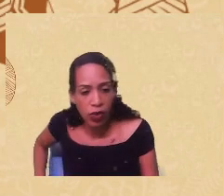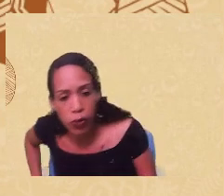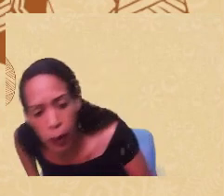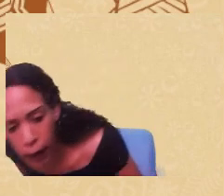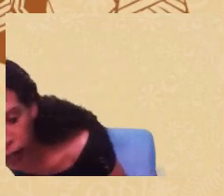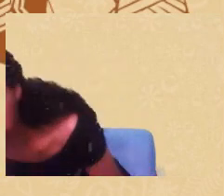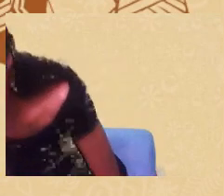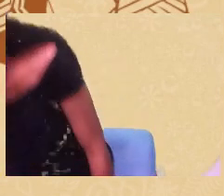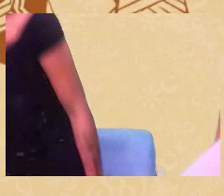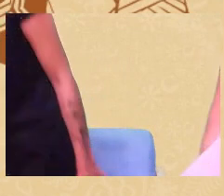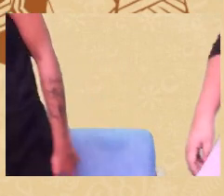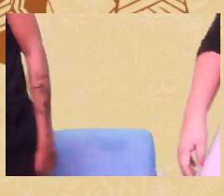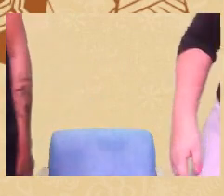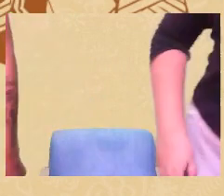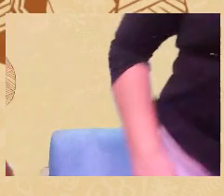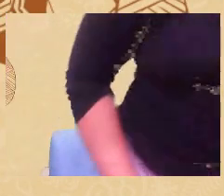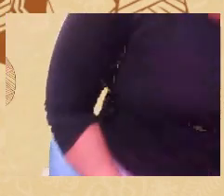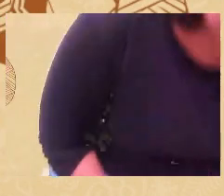favor